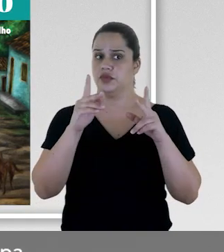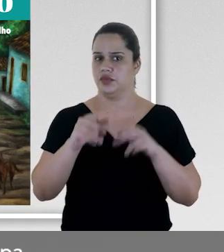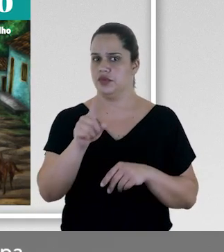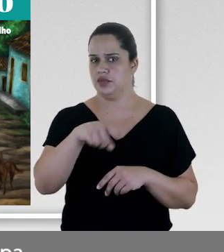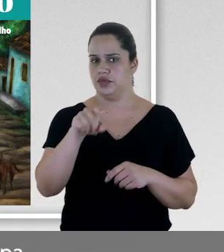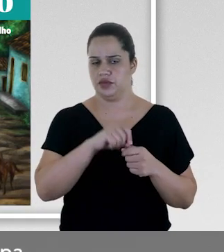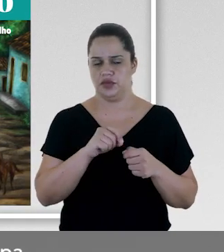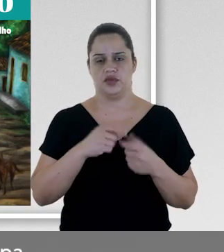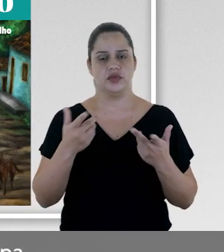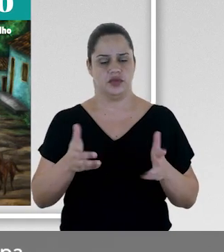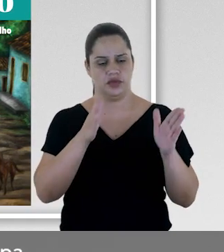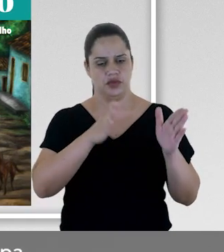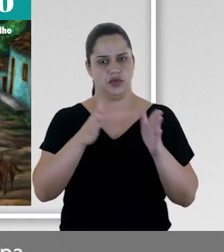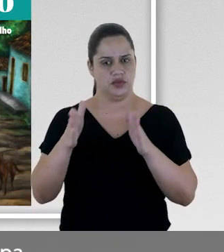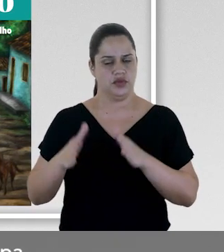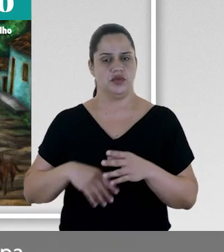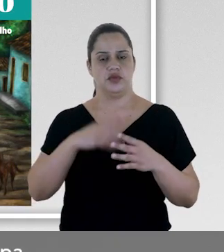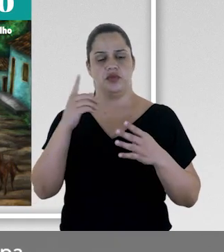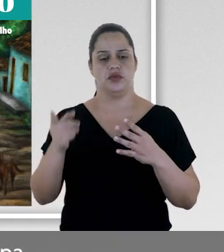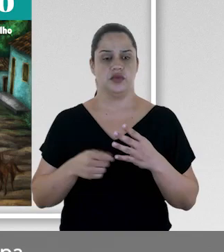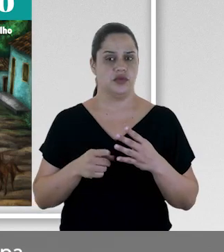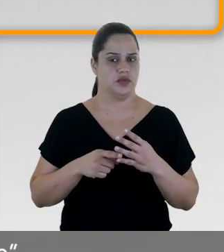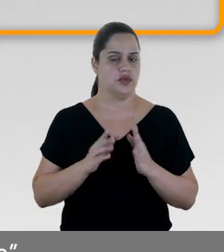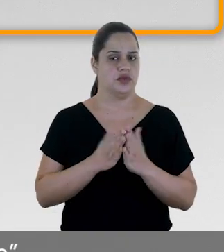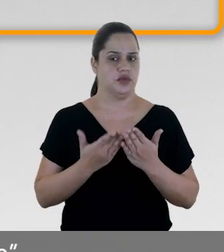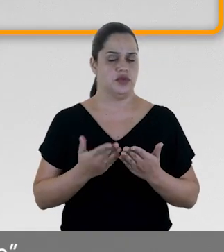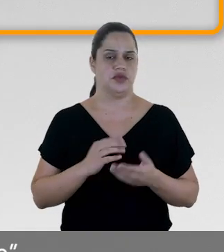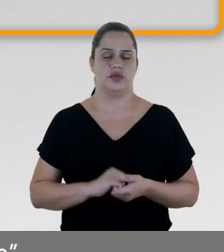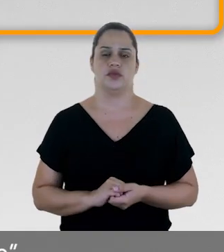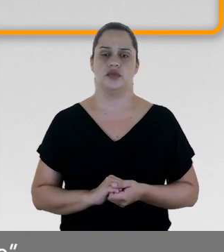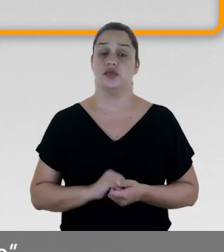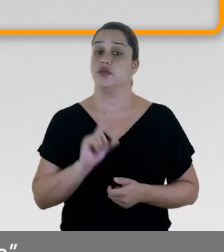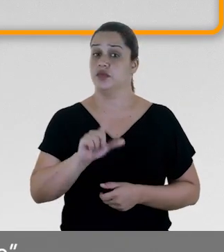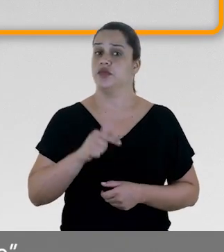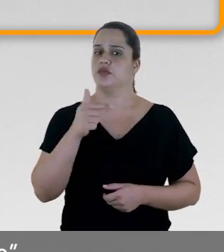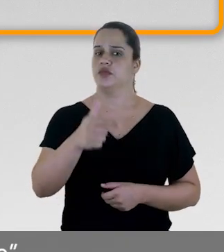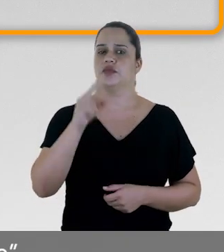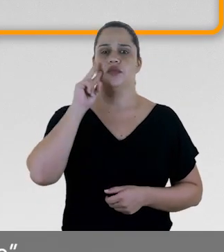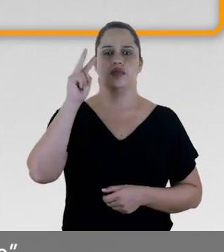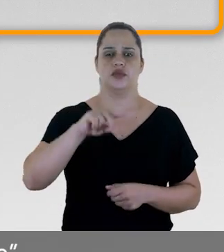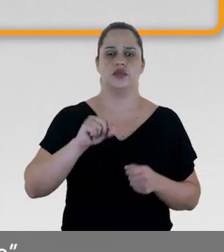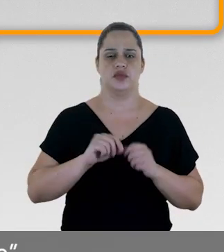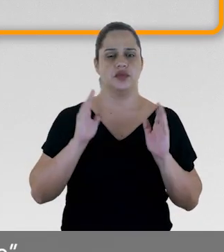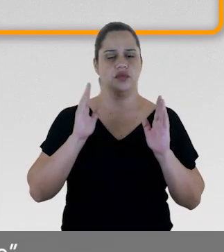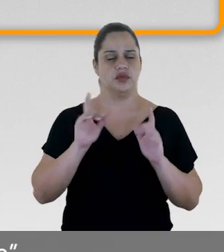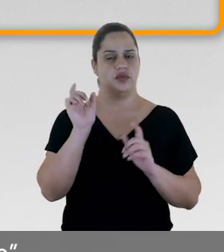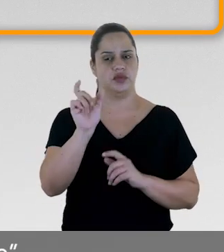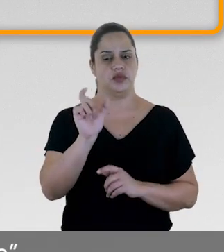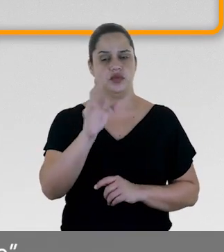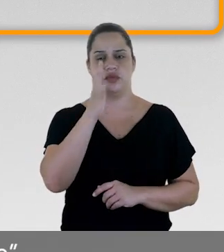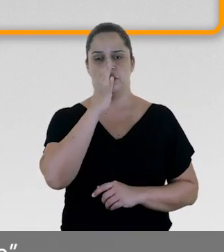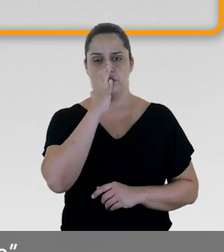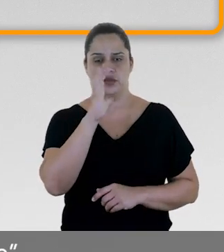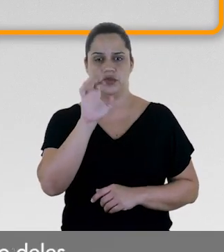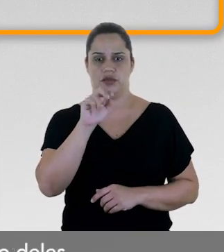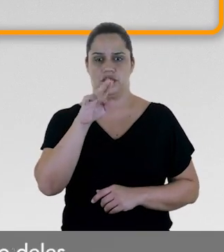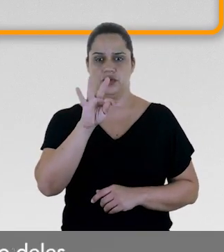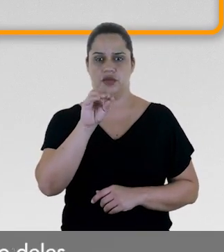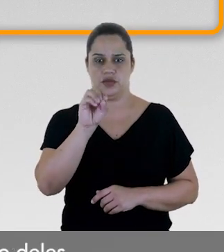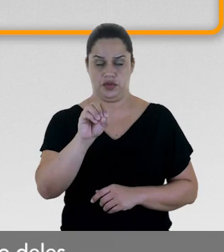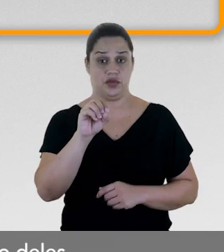mesmo procedimento para a quarta capa. Em seguida, concentre-se na palavra Encanto,